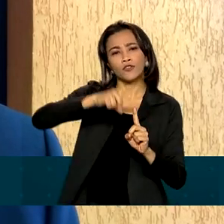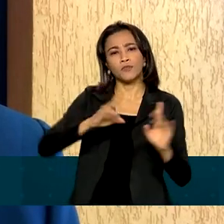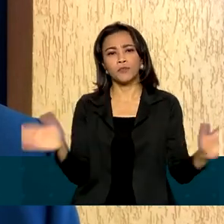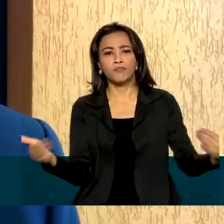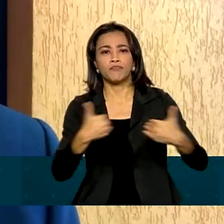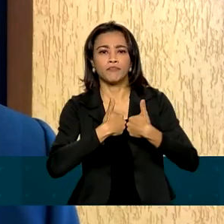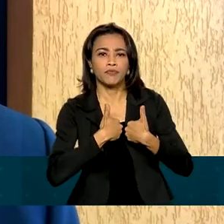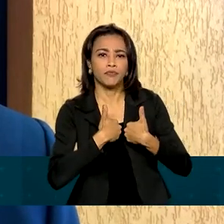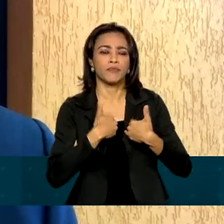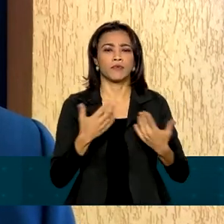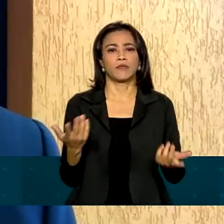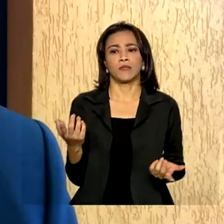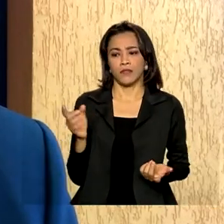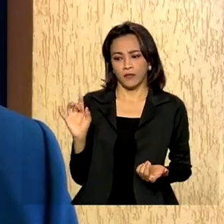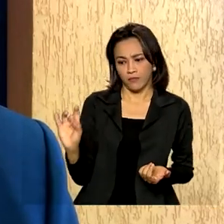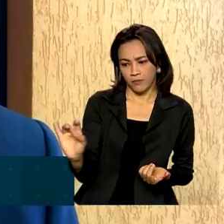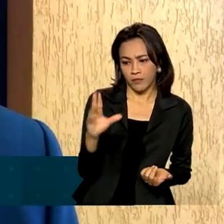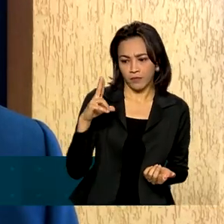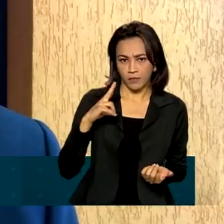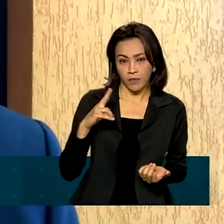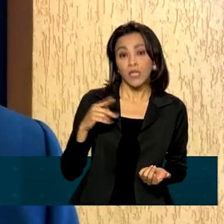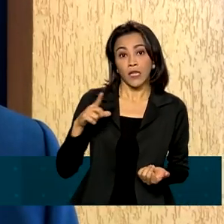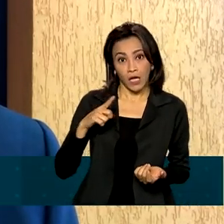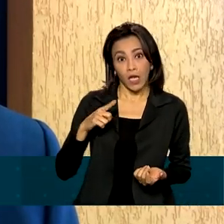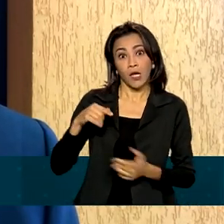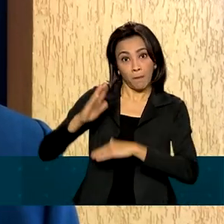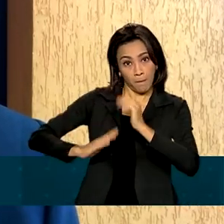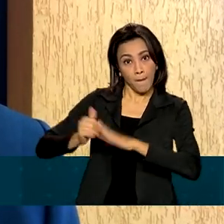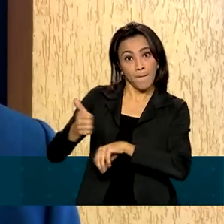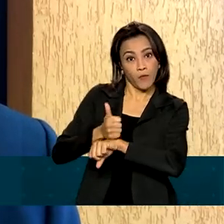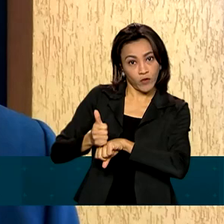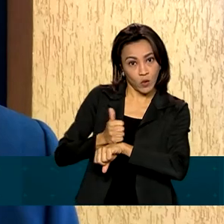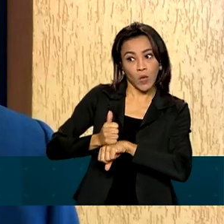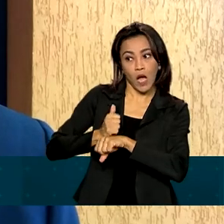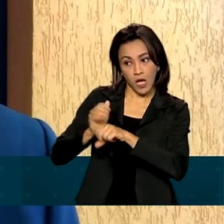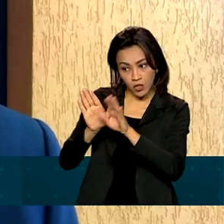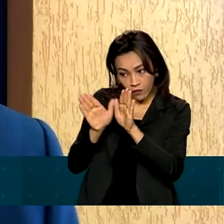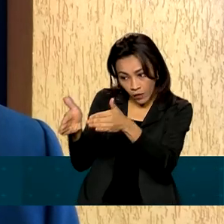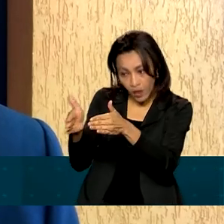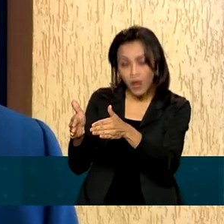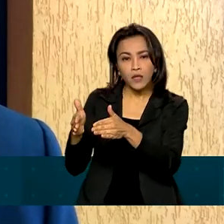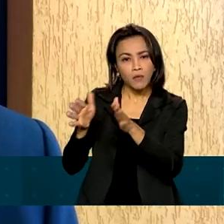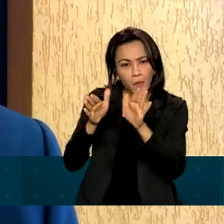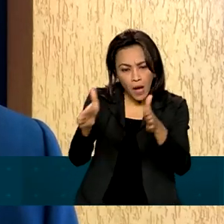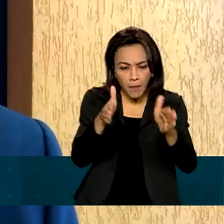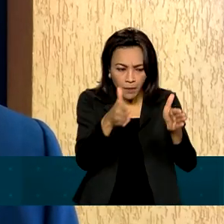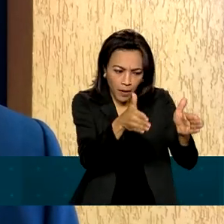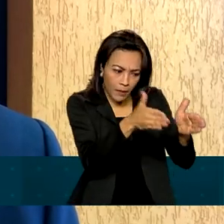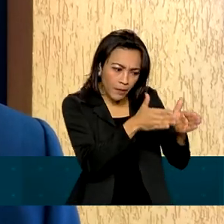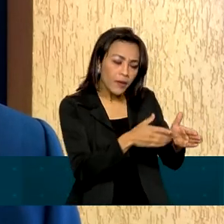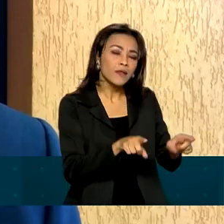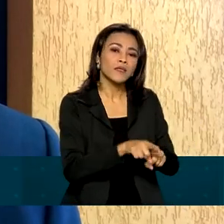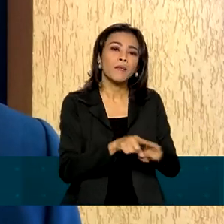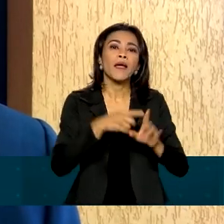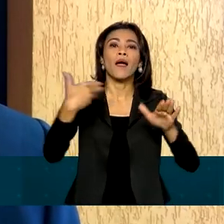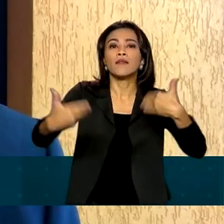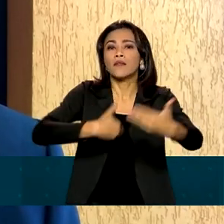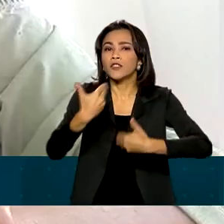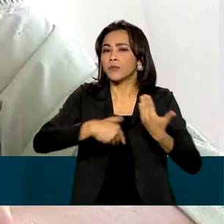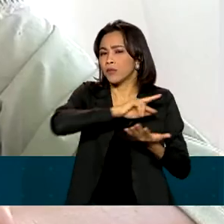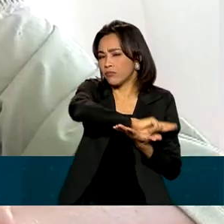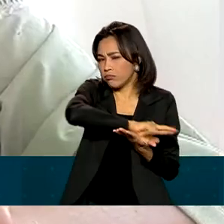desde as individuais, realizadas por profissionais treinados em uma área específica, até as compostas por atendimentos multidisciplinares.